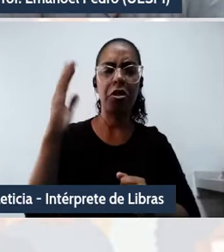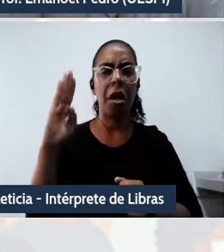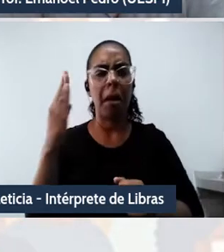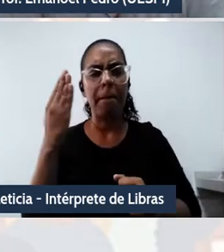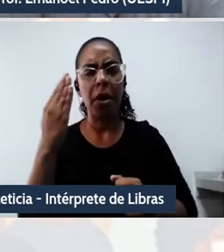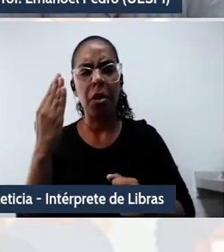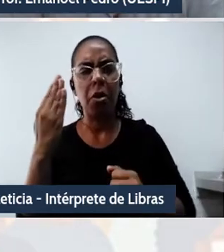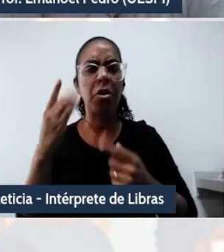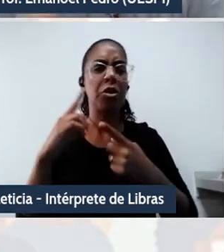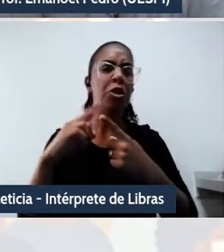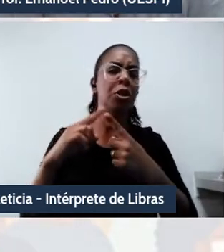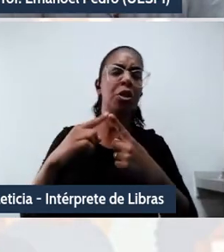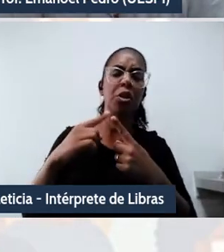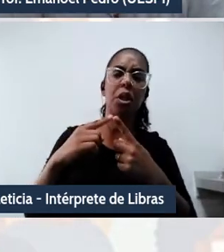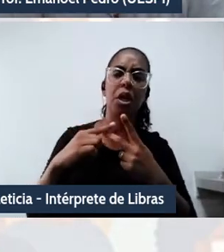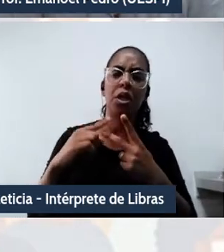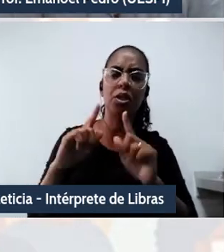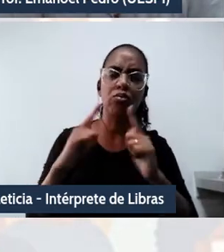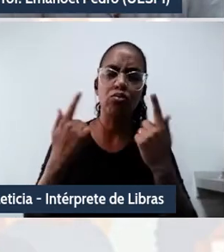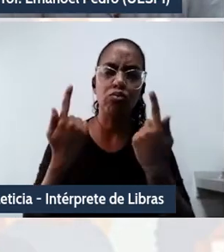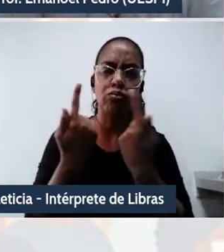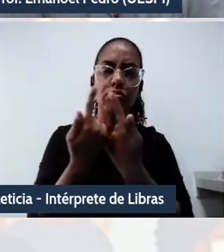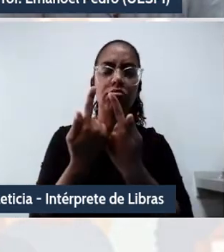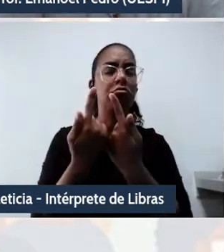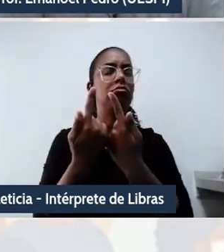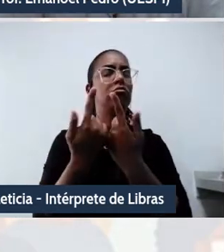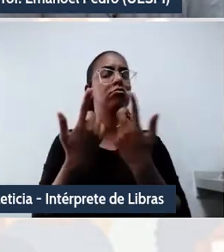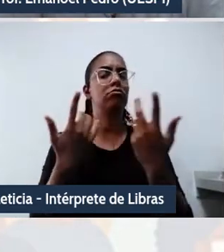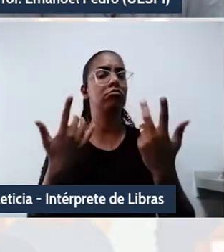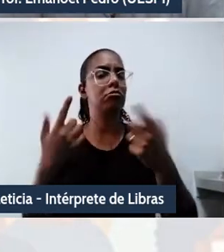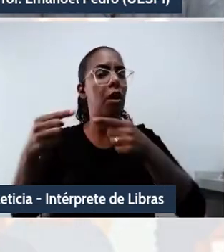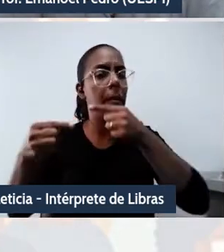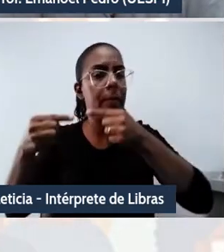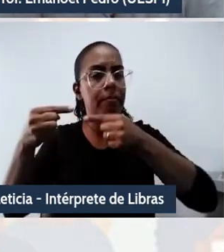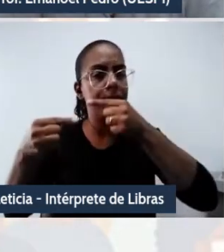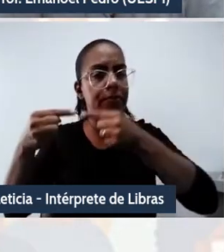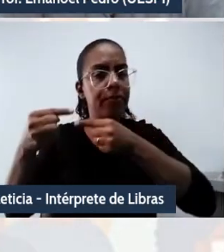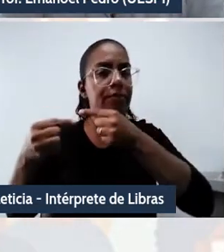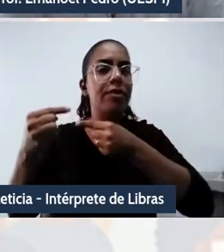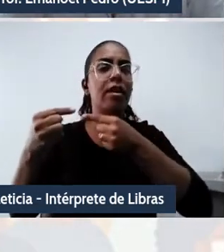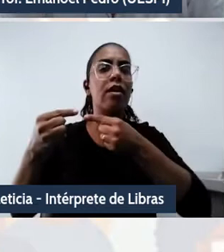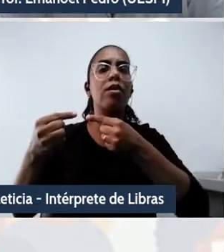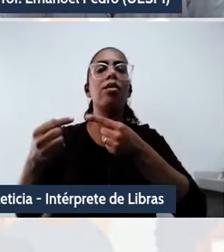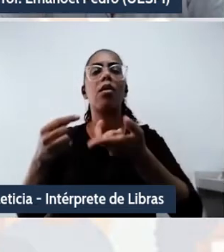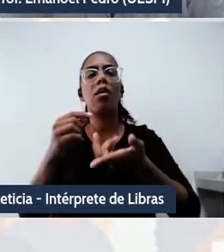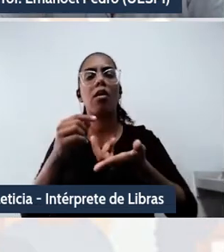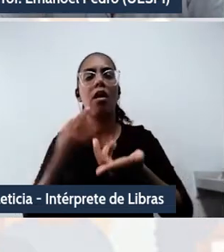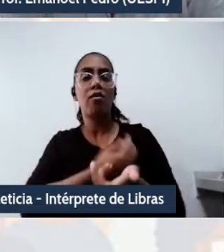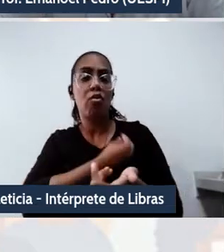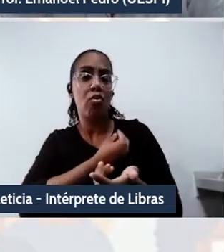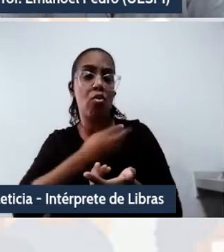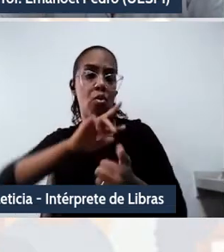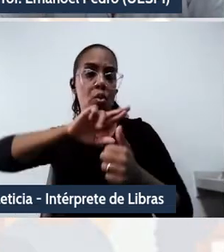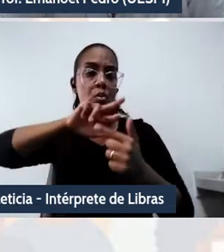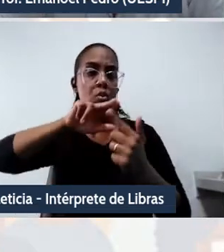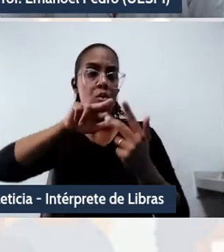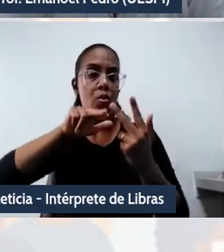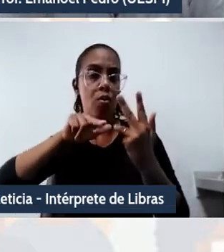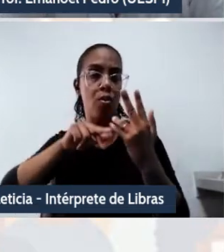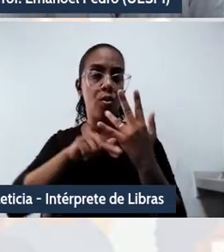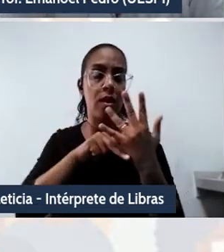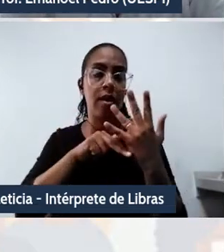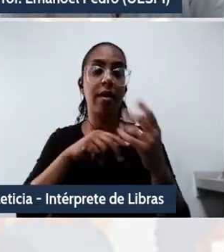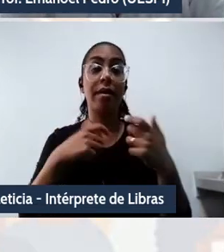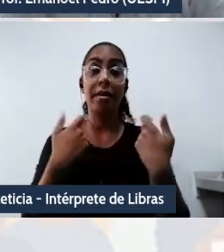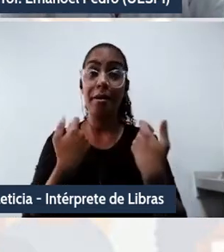geopolítica. Tanto a no-diversidade quanto a biodiversidade dependem da tecno-diversidade que